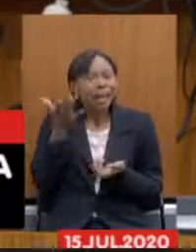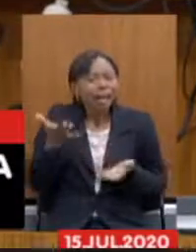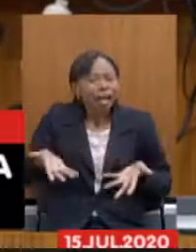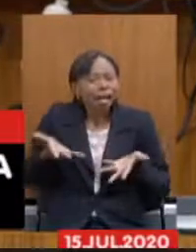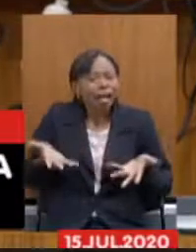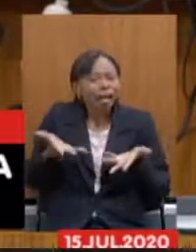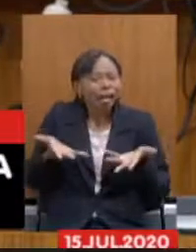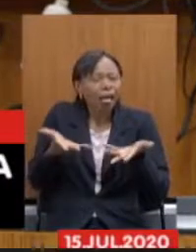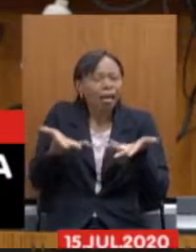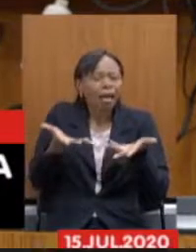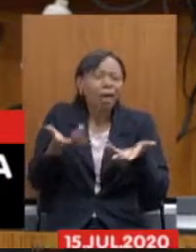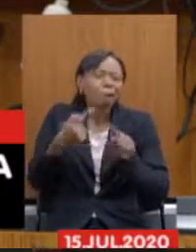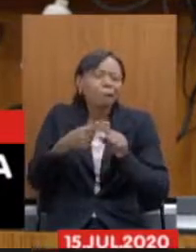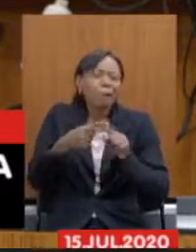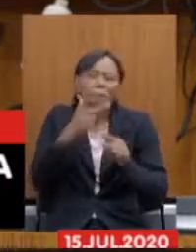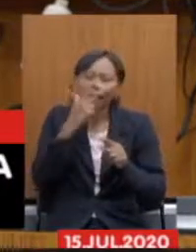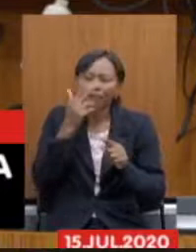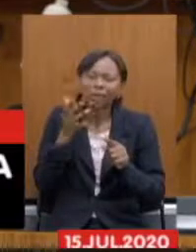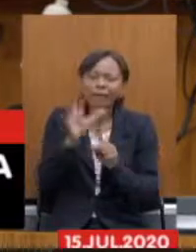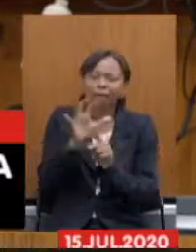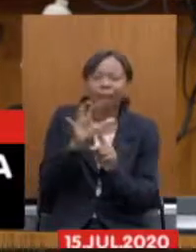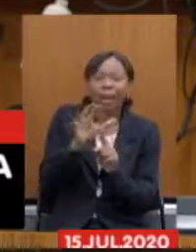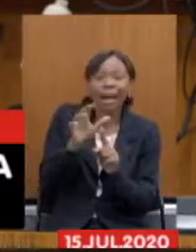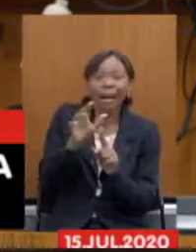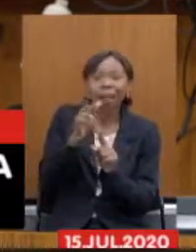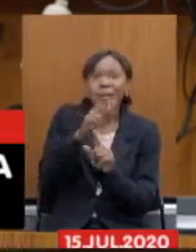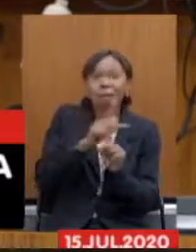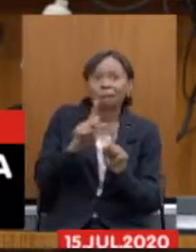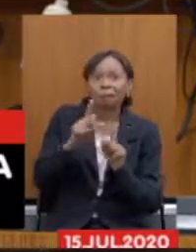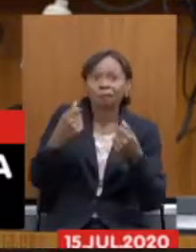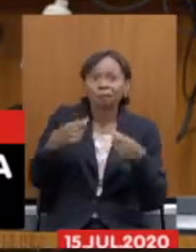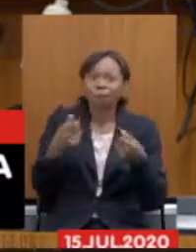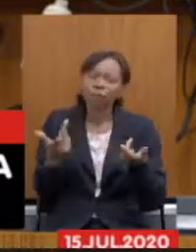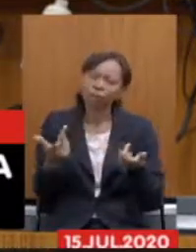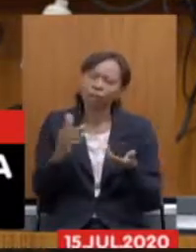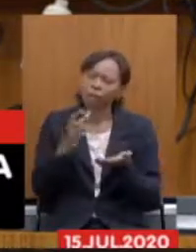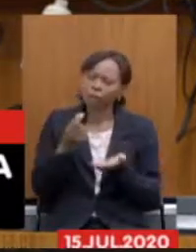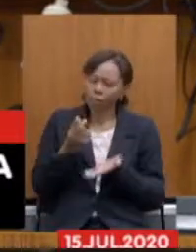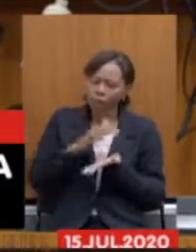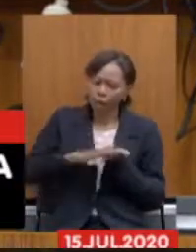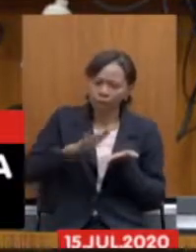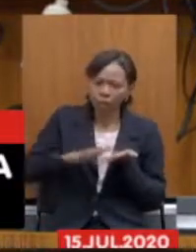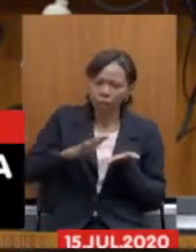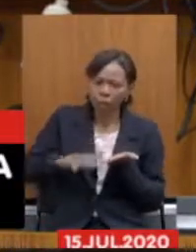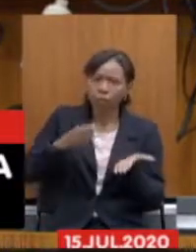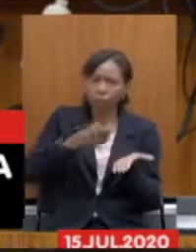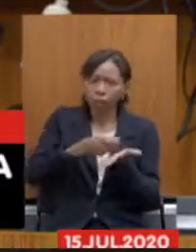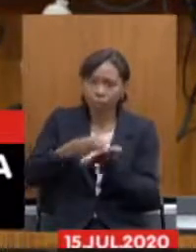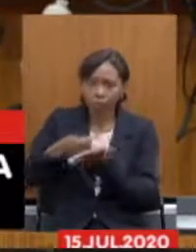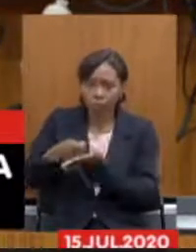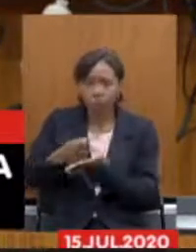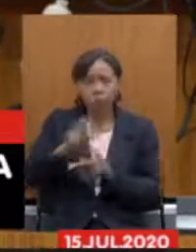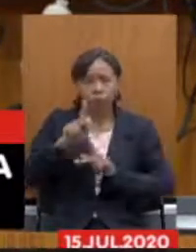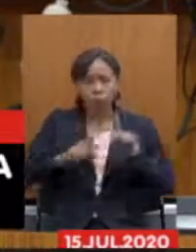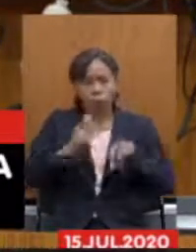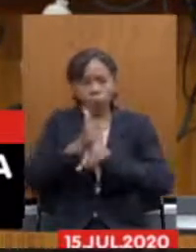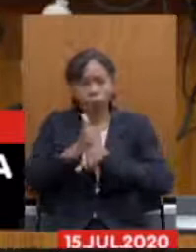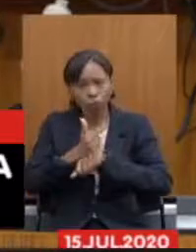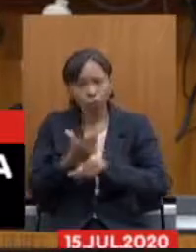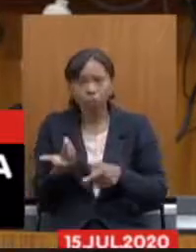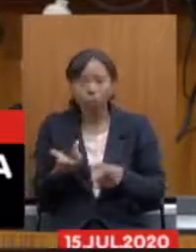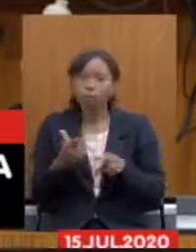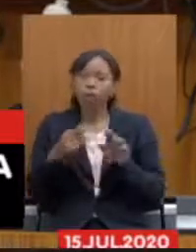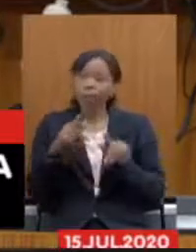de que é uma reforma necessária mas é despesa de pessoal hoje a questão previdenciária então eu queria chamar a atenção